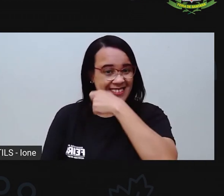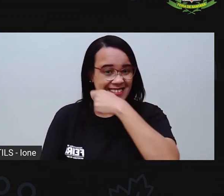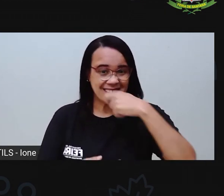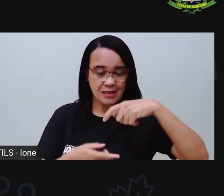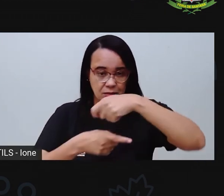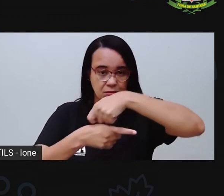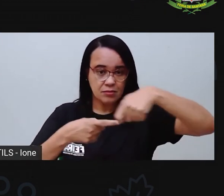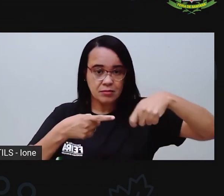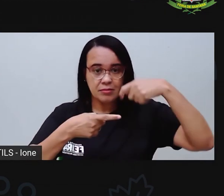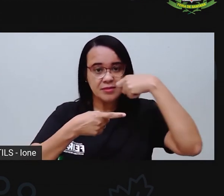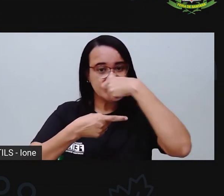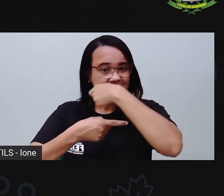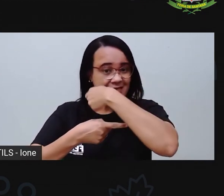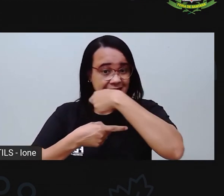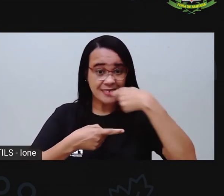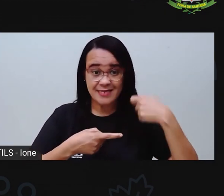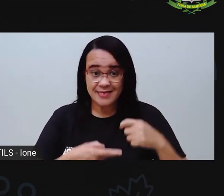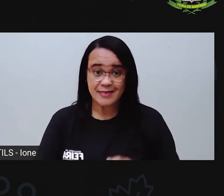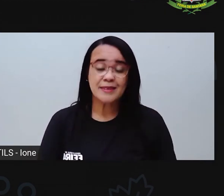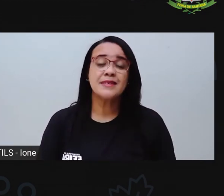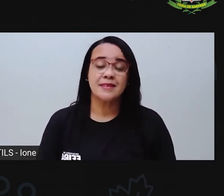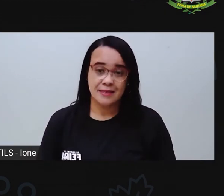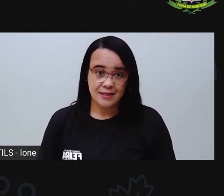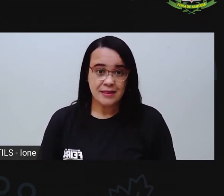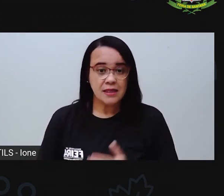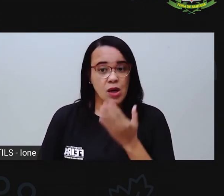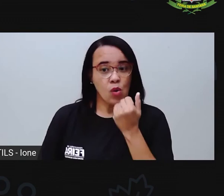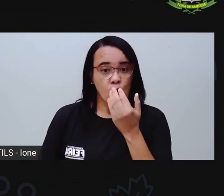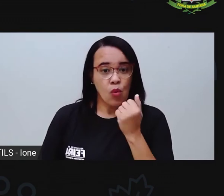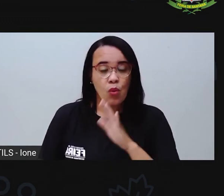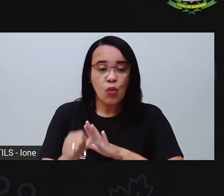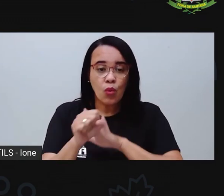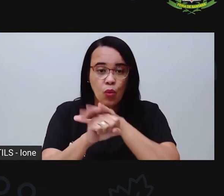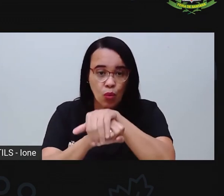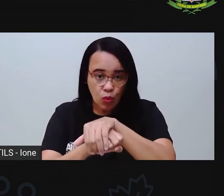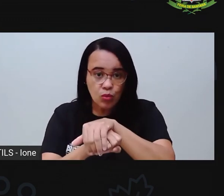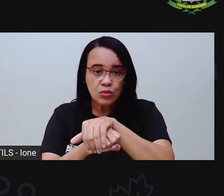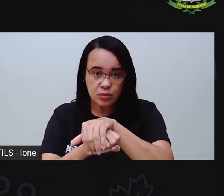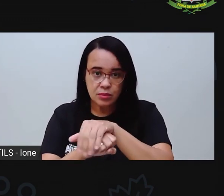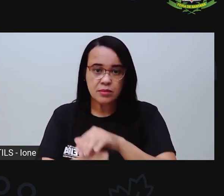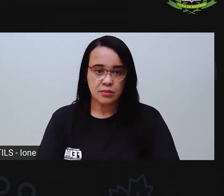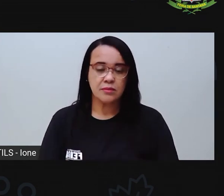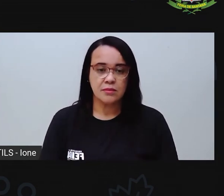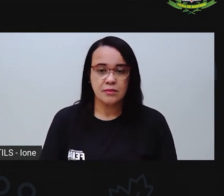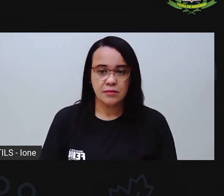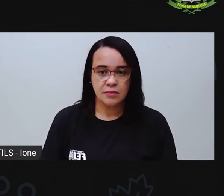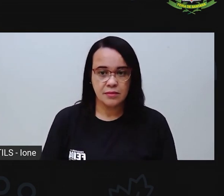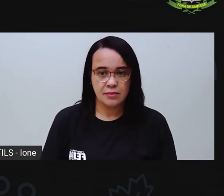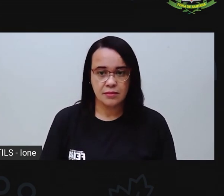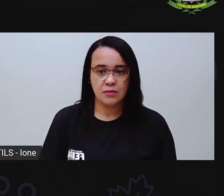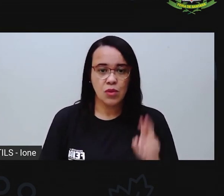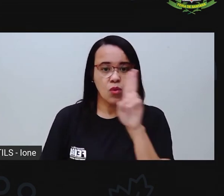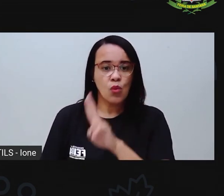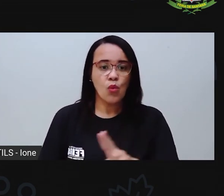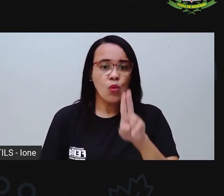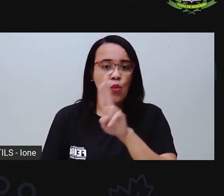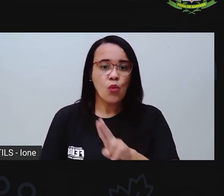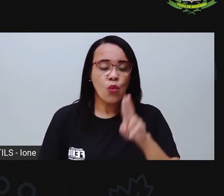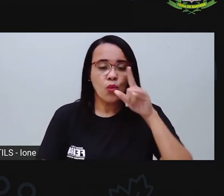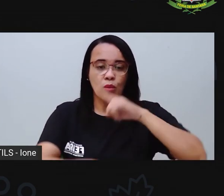dentes, jantar, usar o